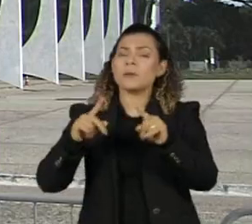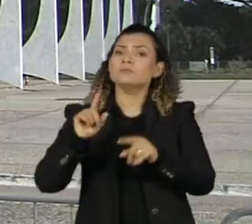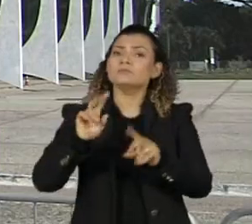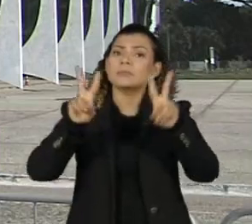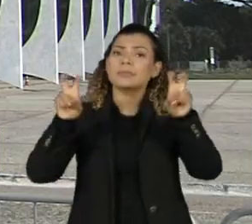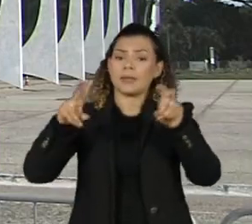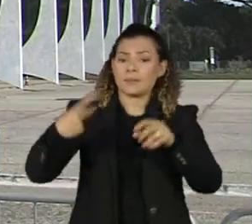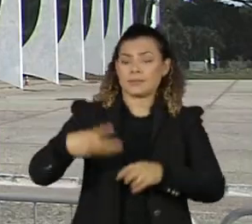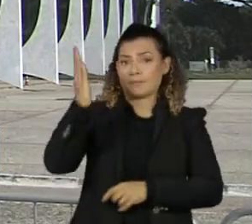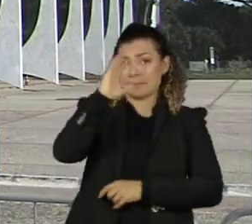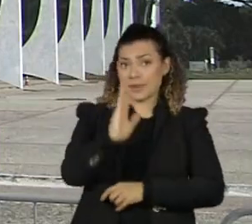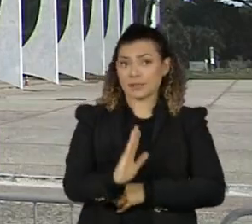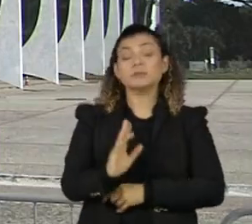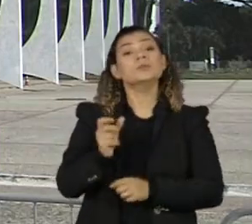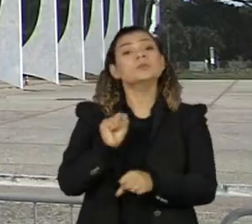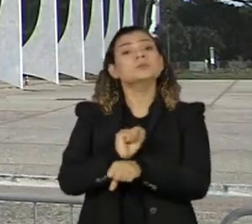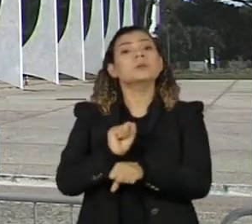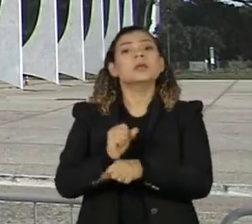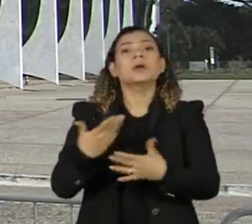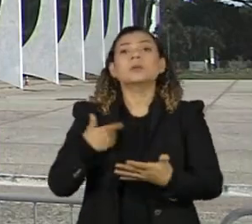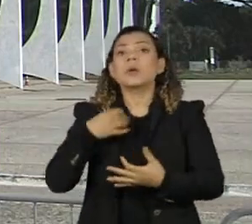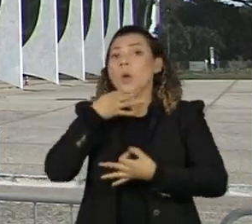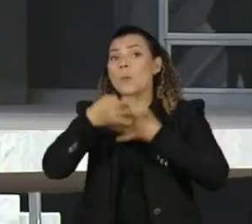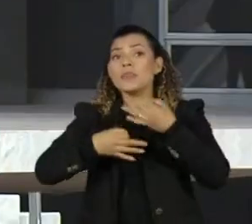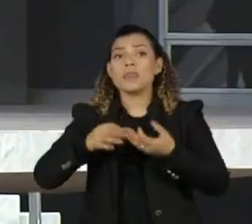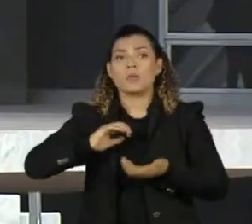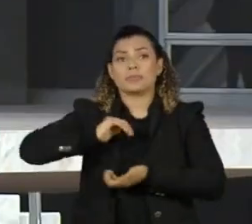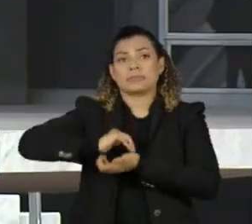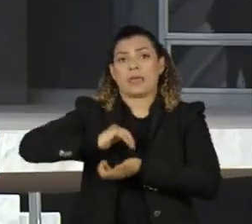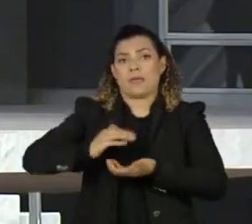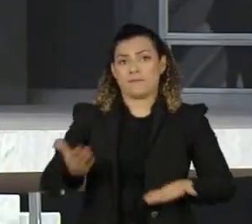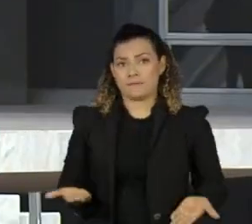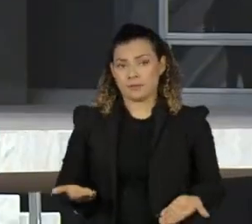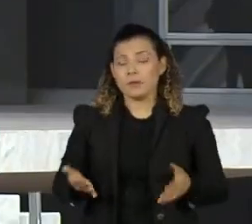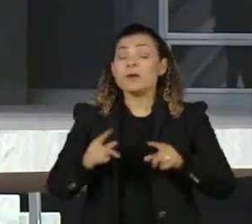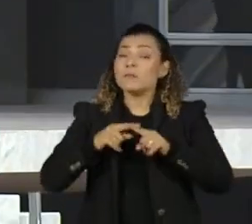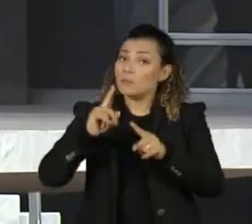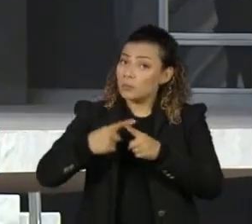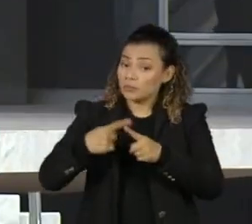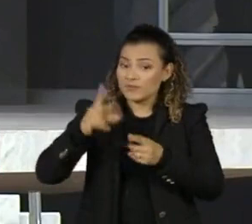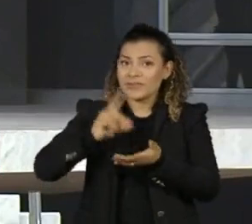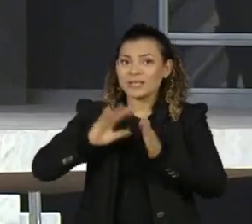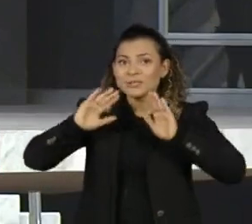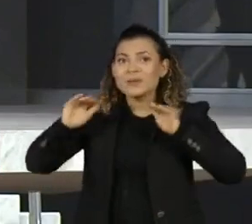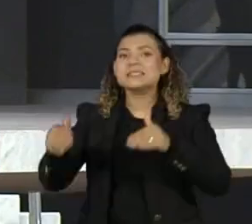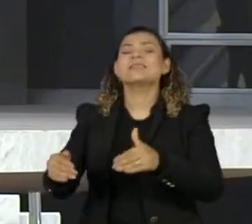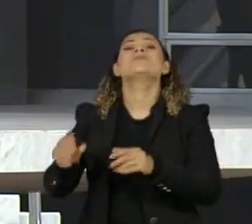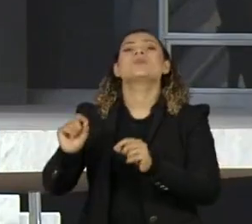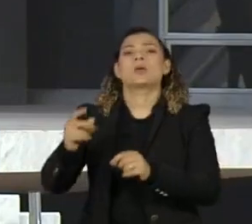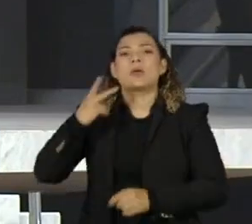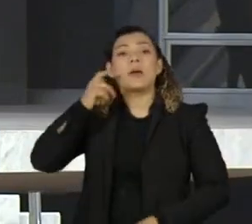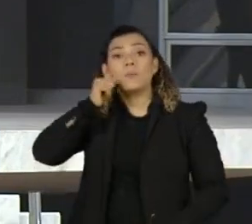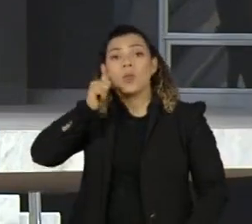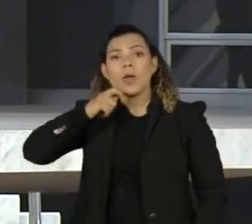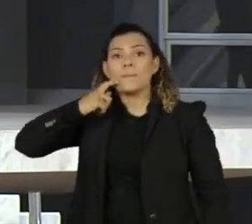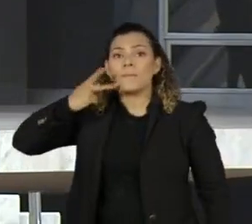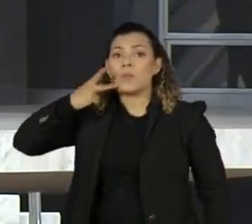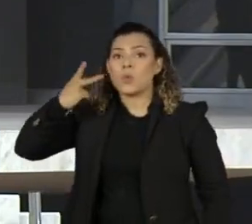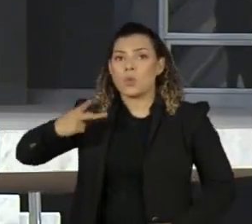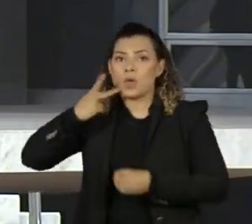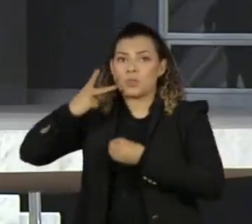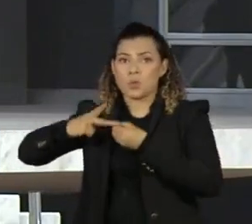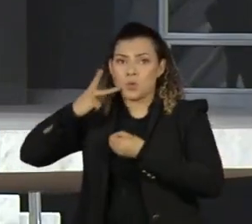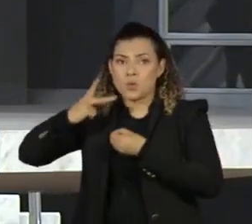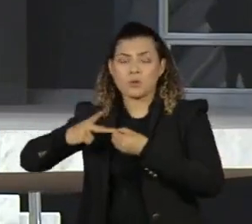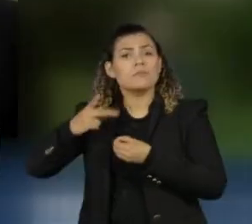ao tema no país que esperavam o posicionamento da Suprema Corte. A decisão sobre o caso específico de uma procuradora julgada por suposta